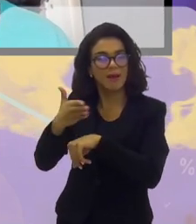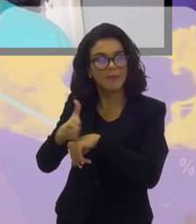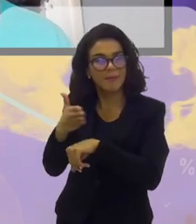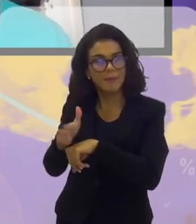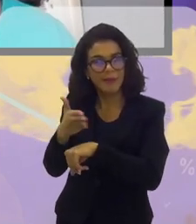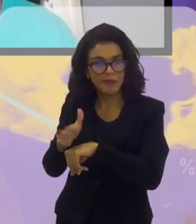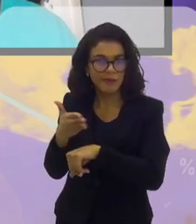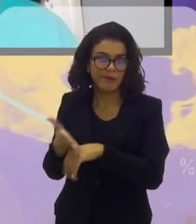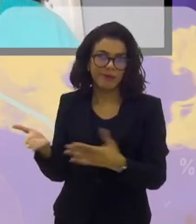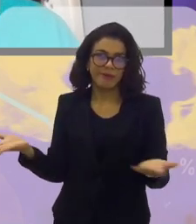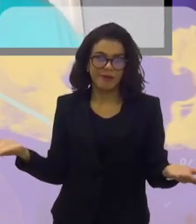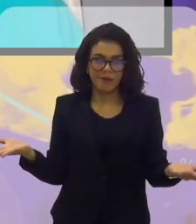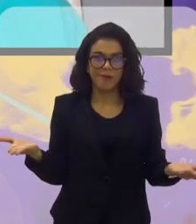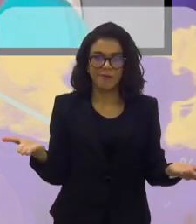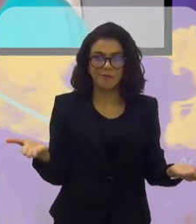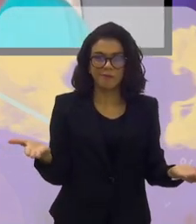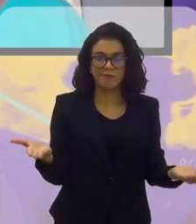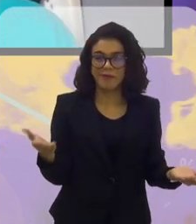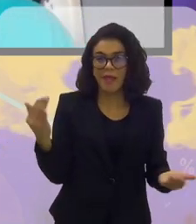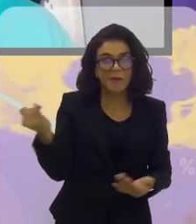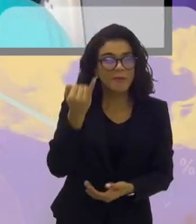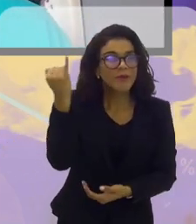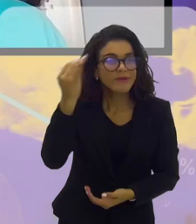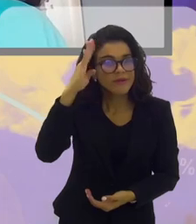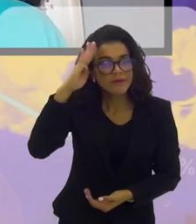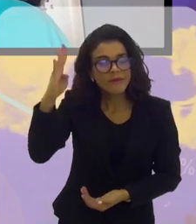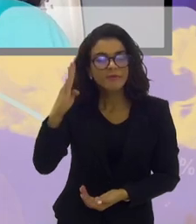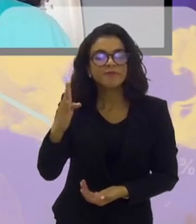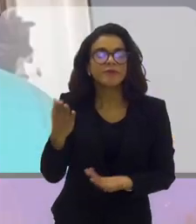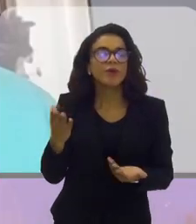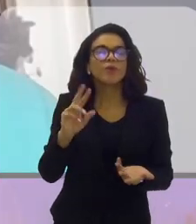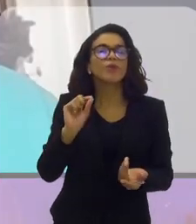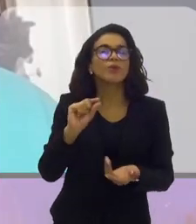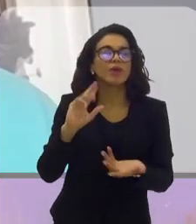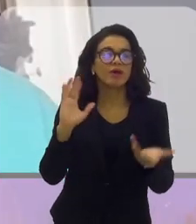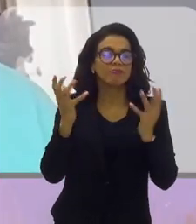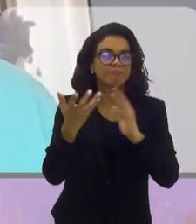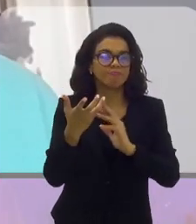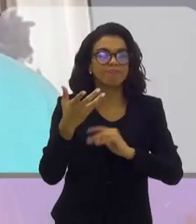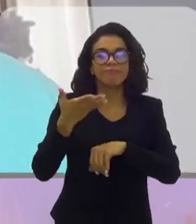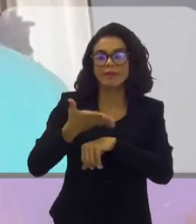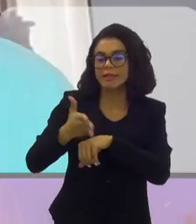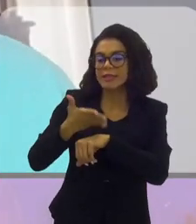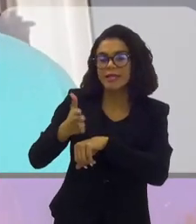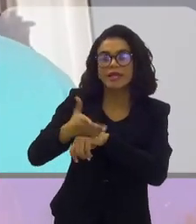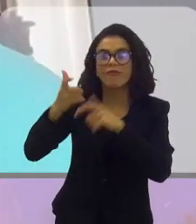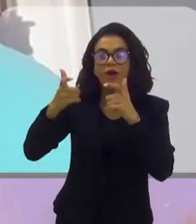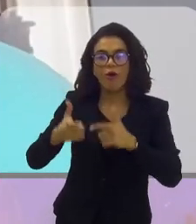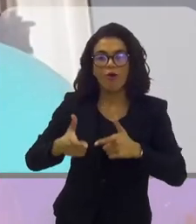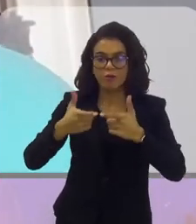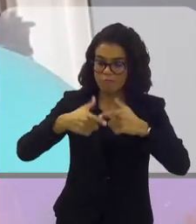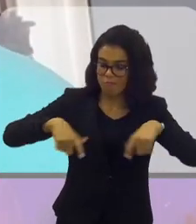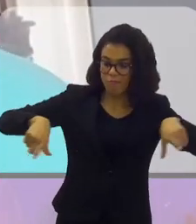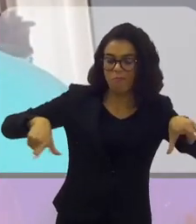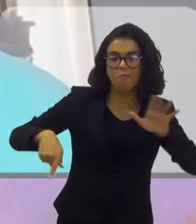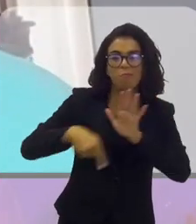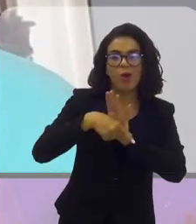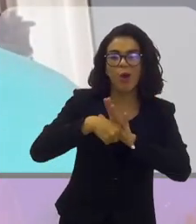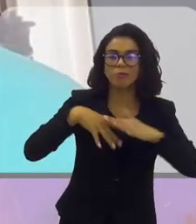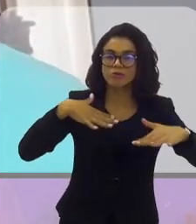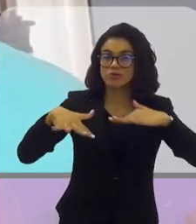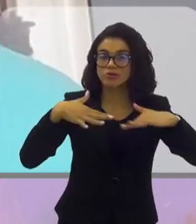verdade. Era exceção e é absolutamente fundamental. E aí o que acontecia? Muitas vezes treinavam no campo de jogo.